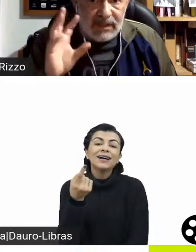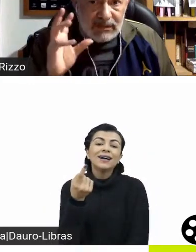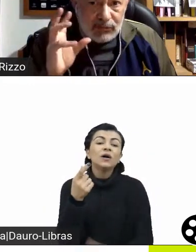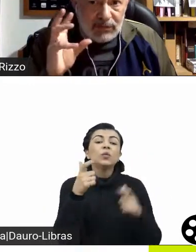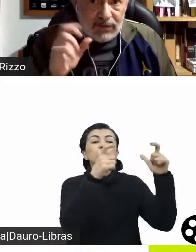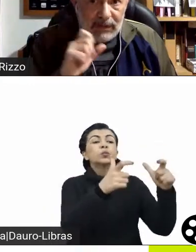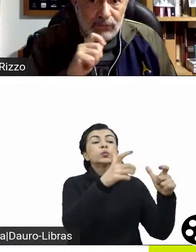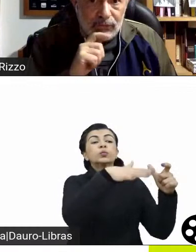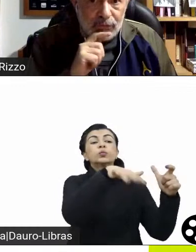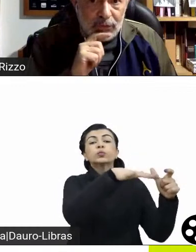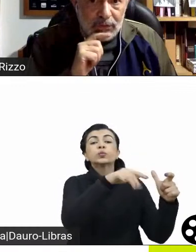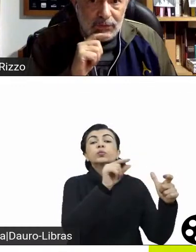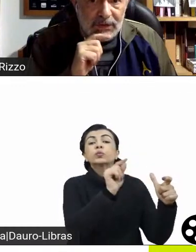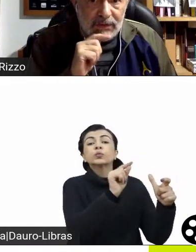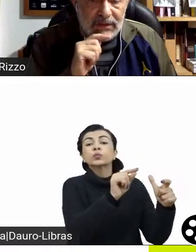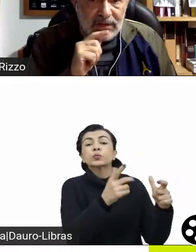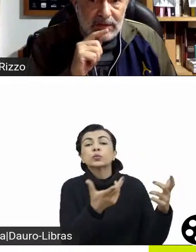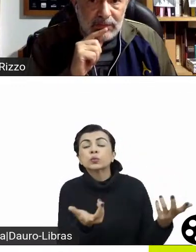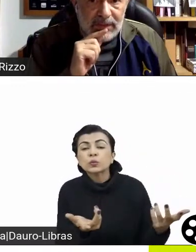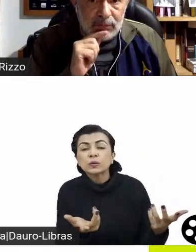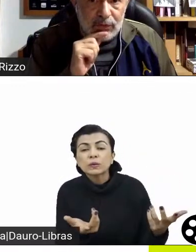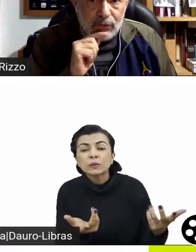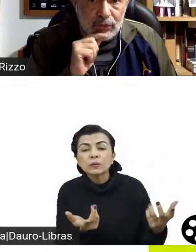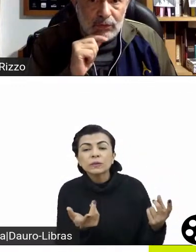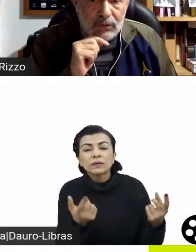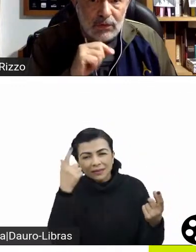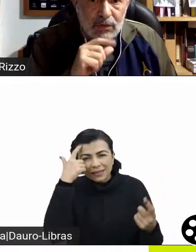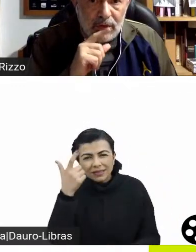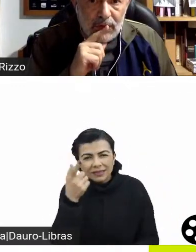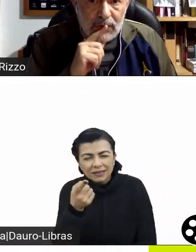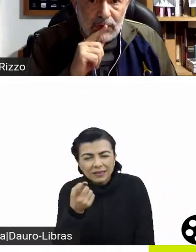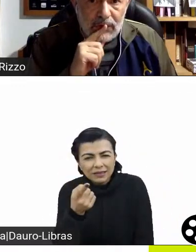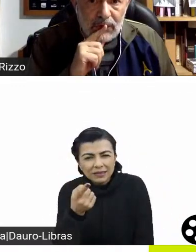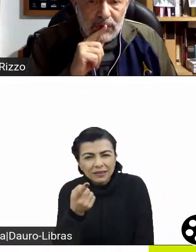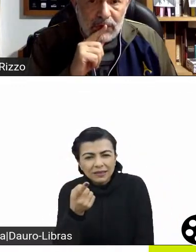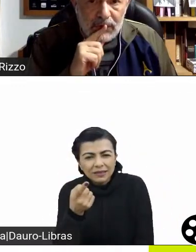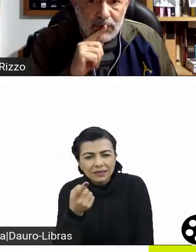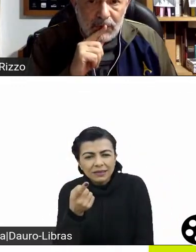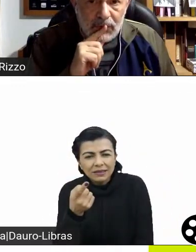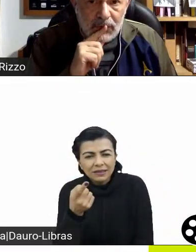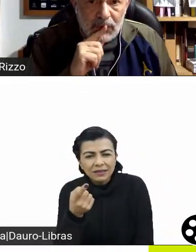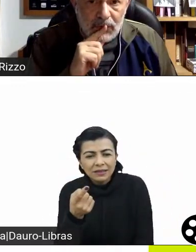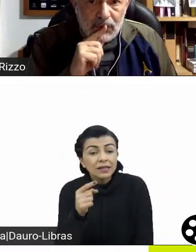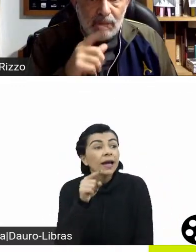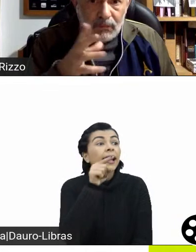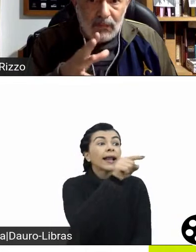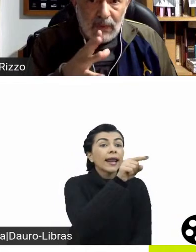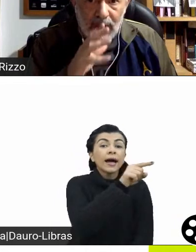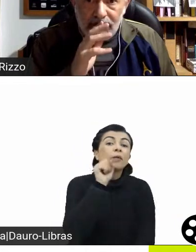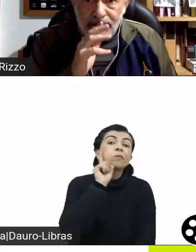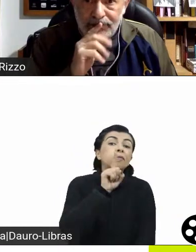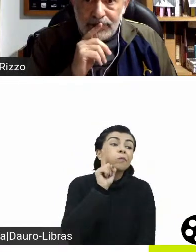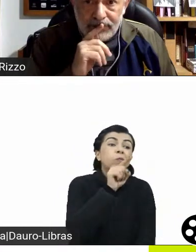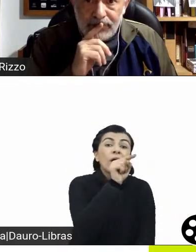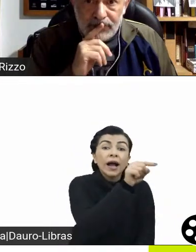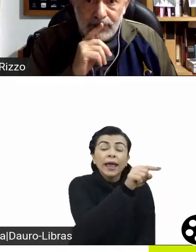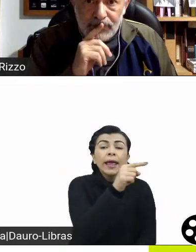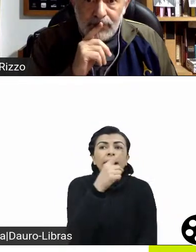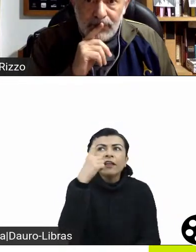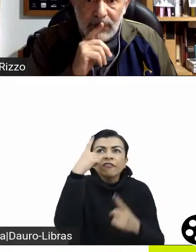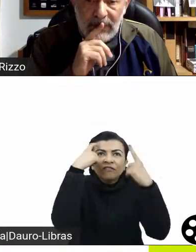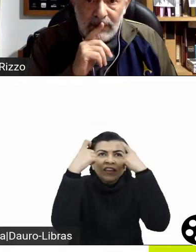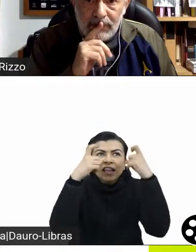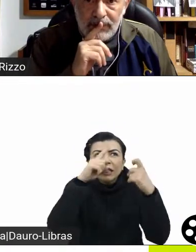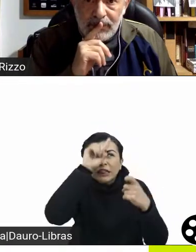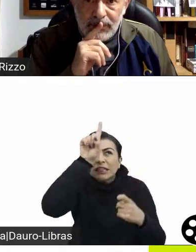para dizer que as coisas lá não funcionam direito, que termo você usou? Eu acho que Hollywood é um lugar sem criatividade, sem inventividade própria,